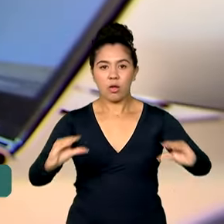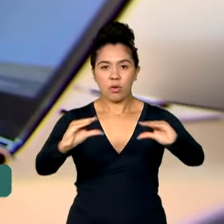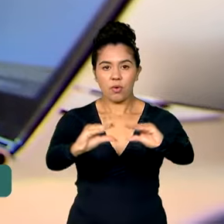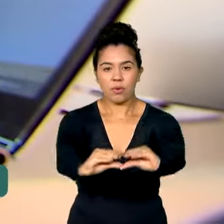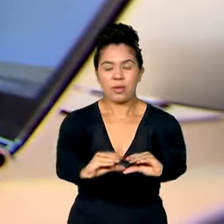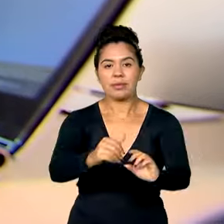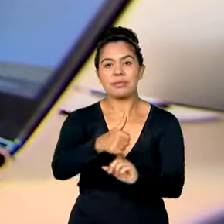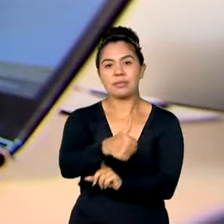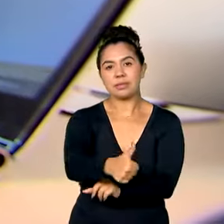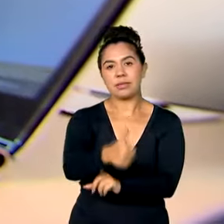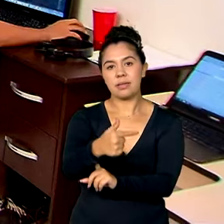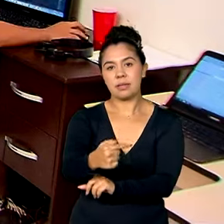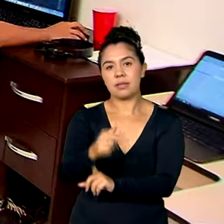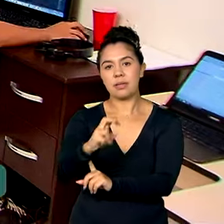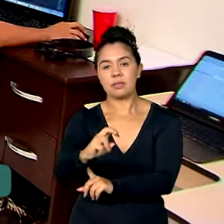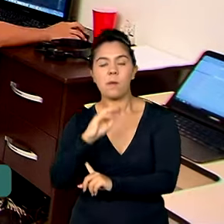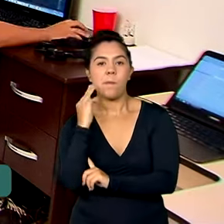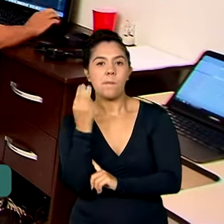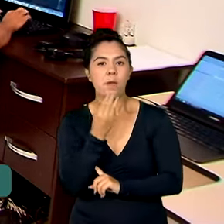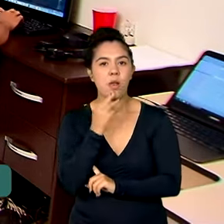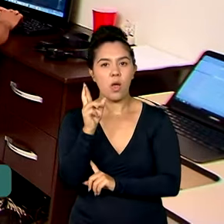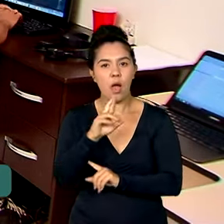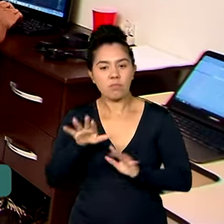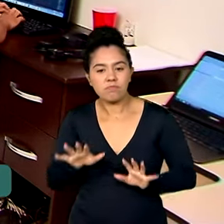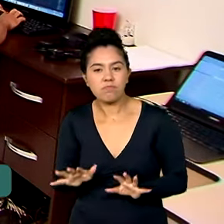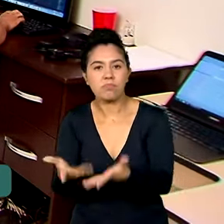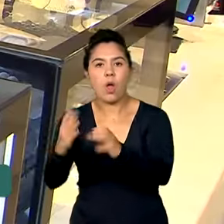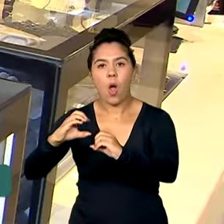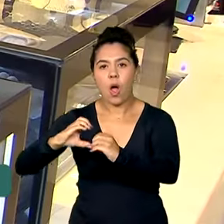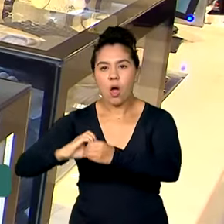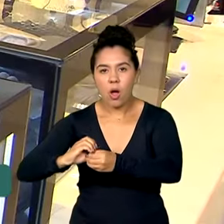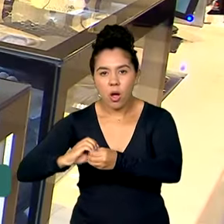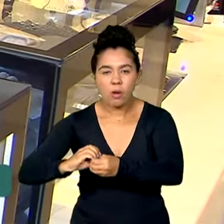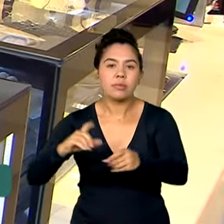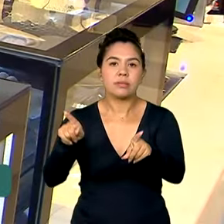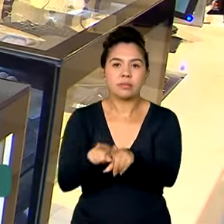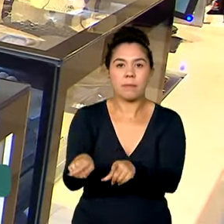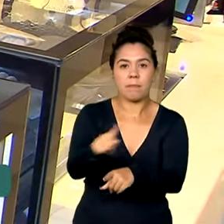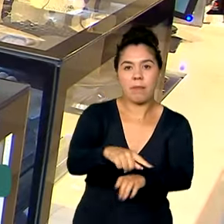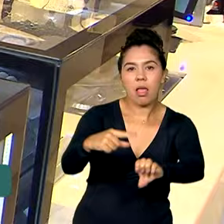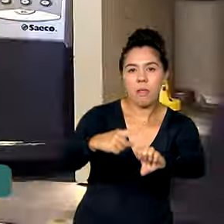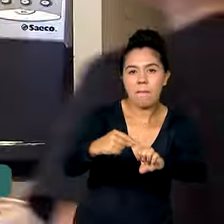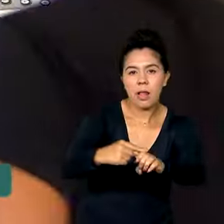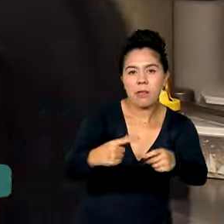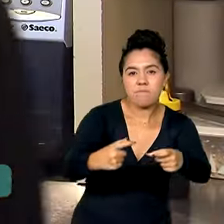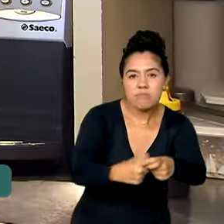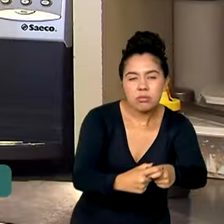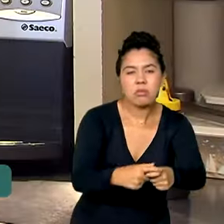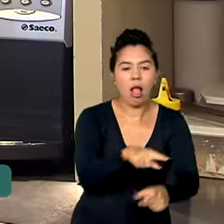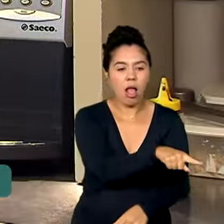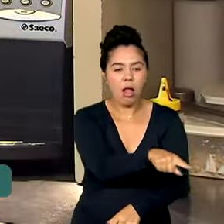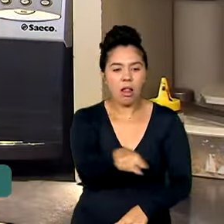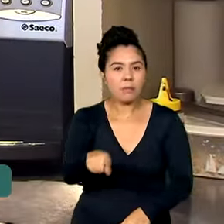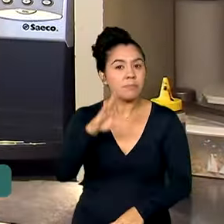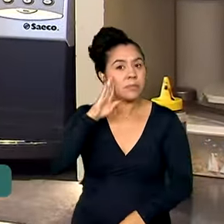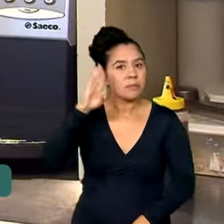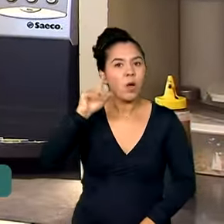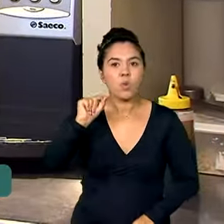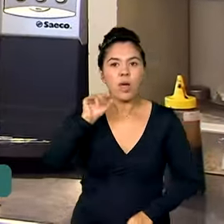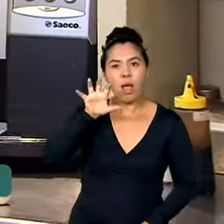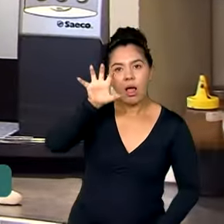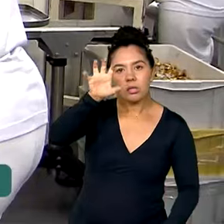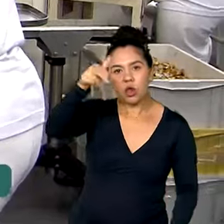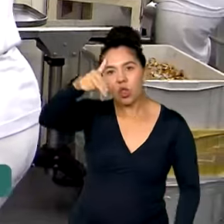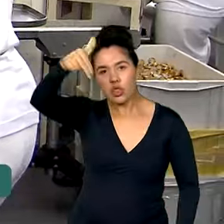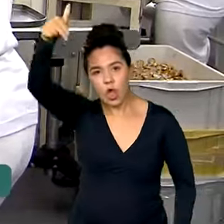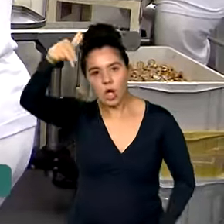milhões de reais para incentivar cooperativas, micro e pequenas empresas, principalmente nas regiões norte e